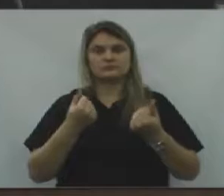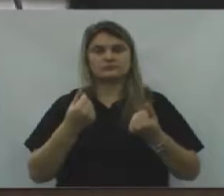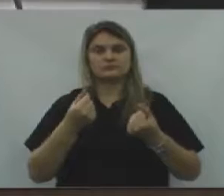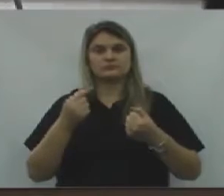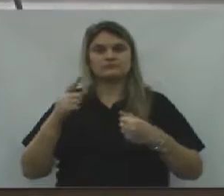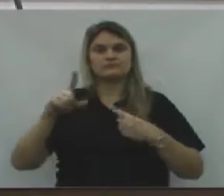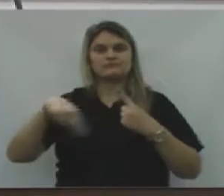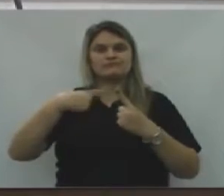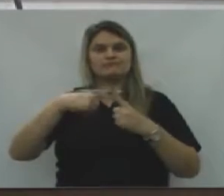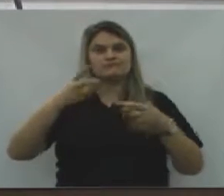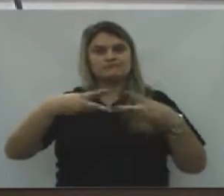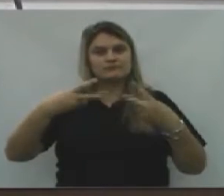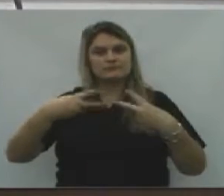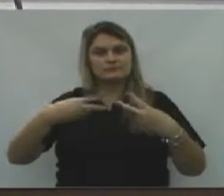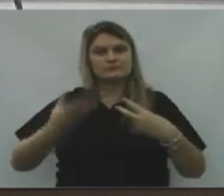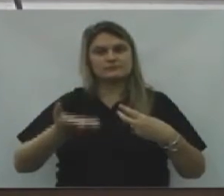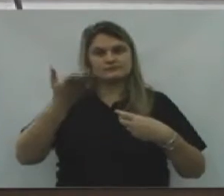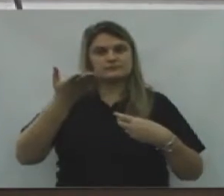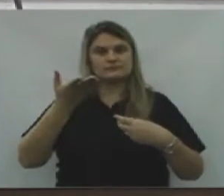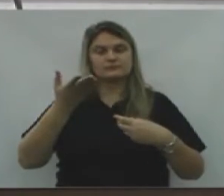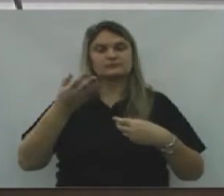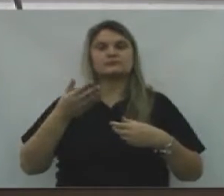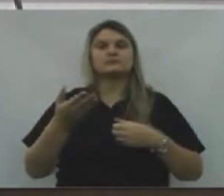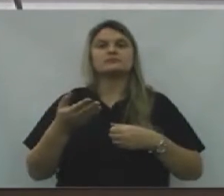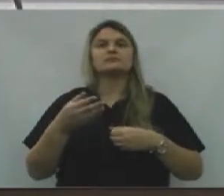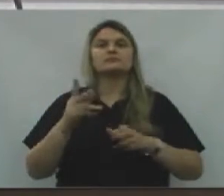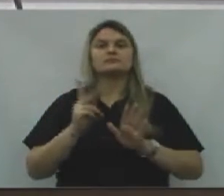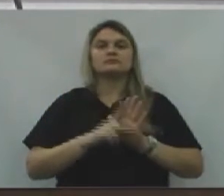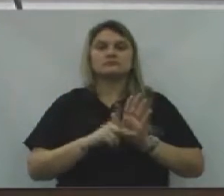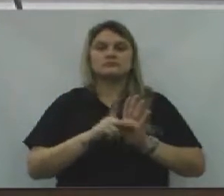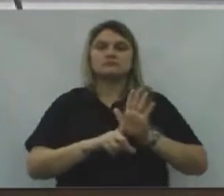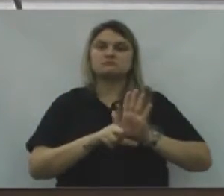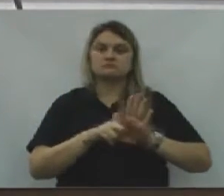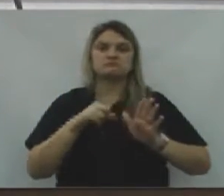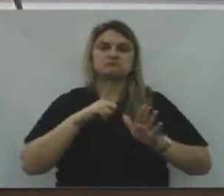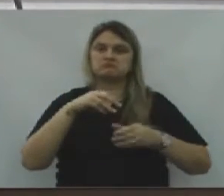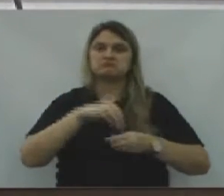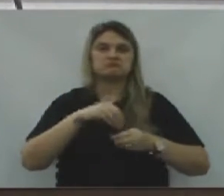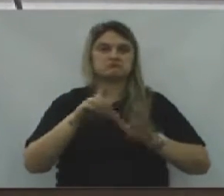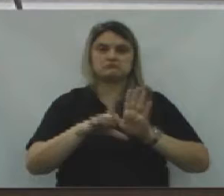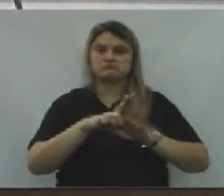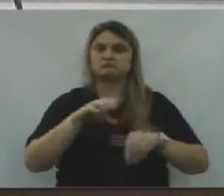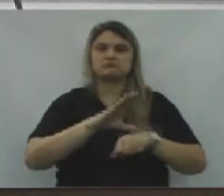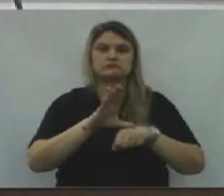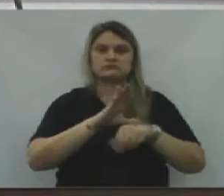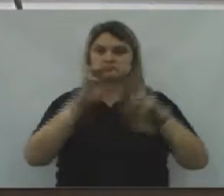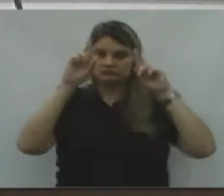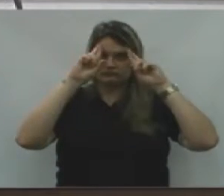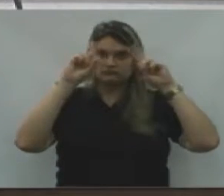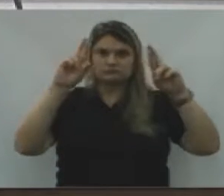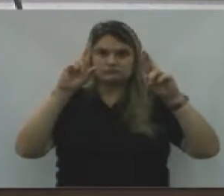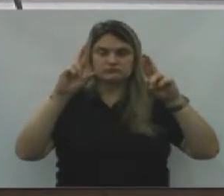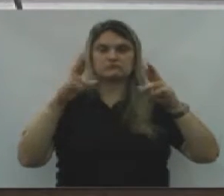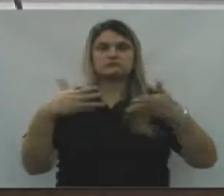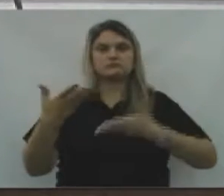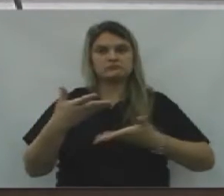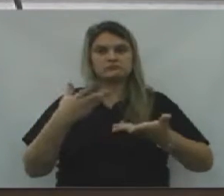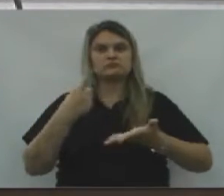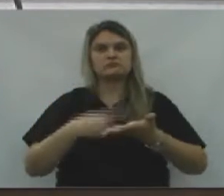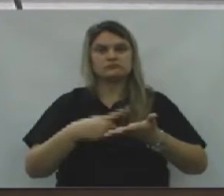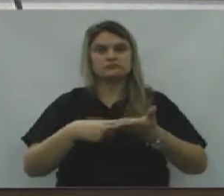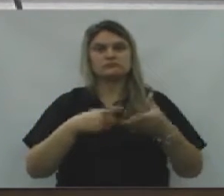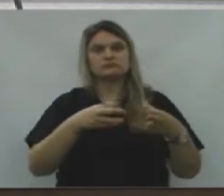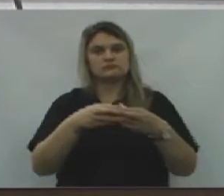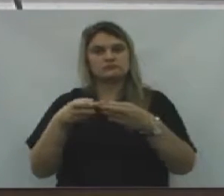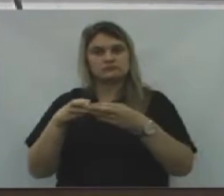excesso de arrecadação. Fundamentação. O projeto de lei é legal, constitucional. Por meio do acordo de